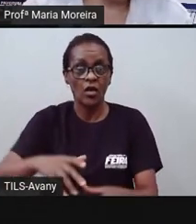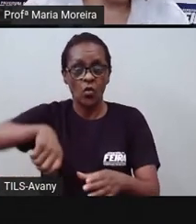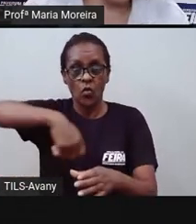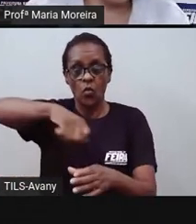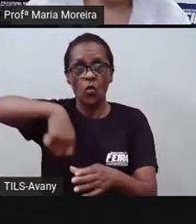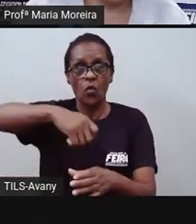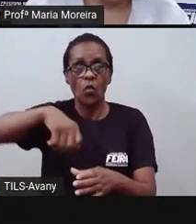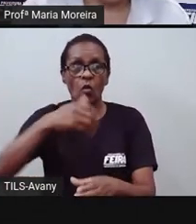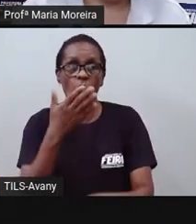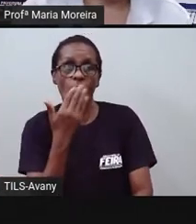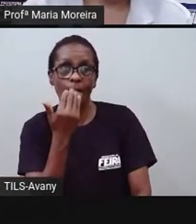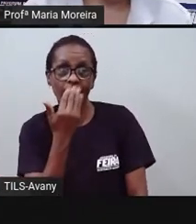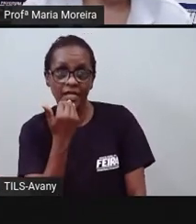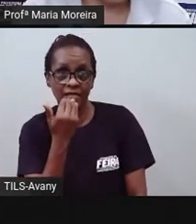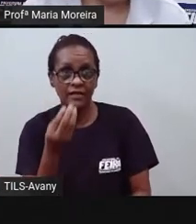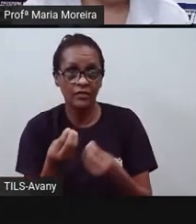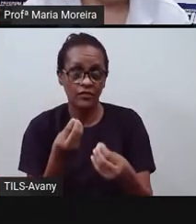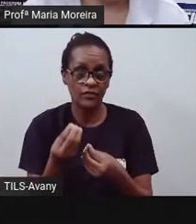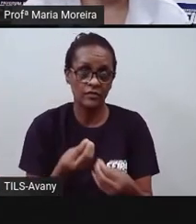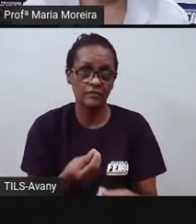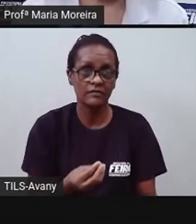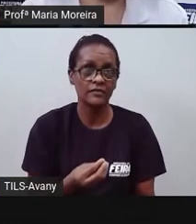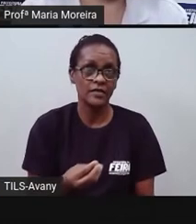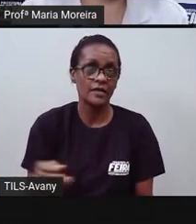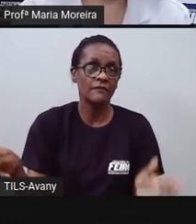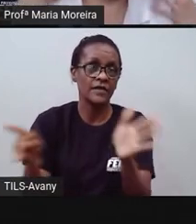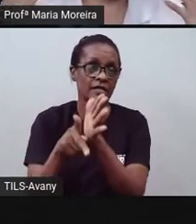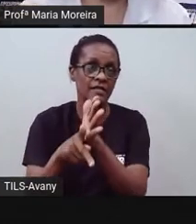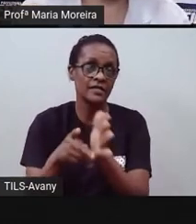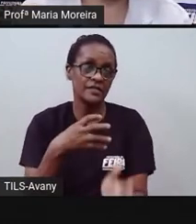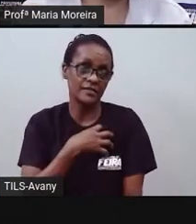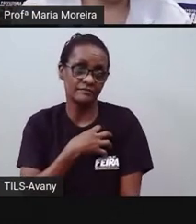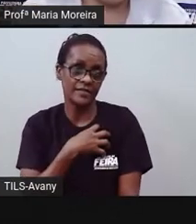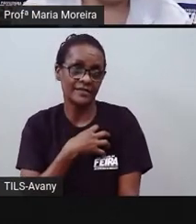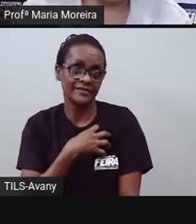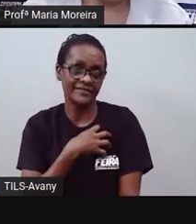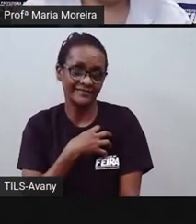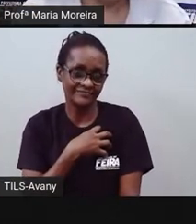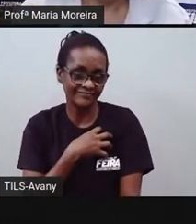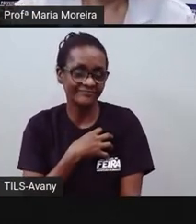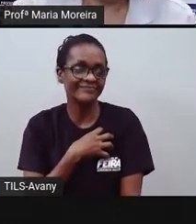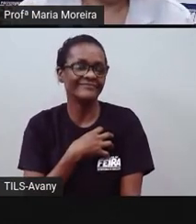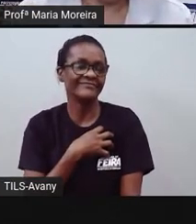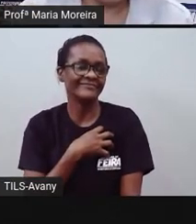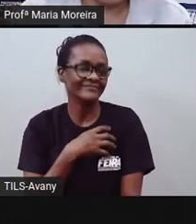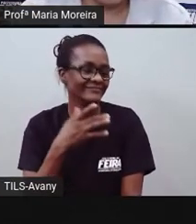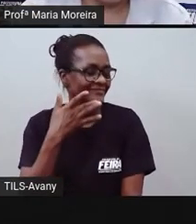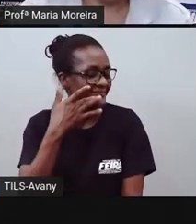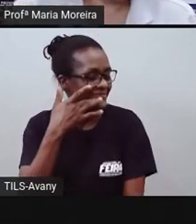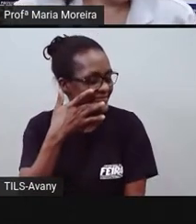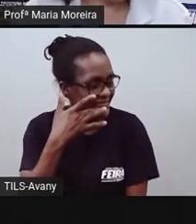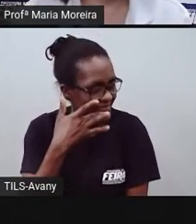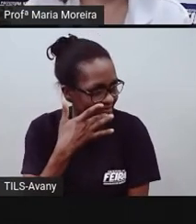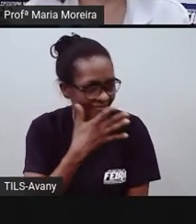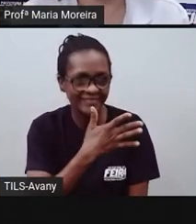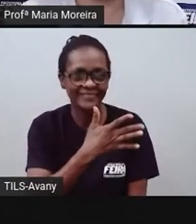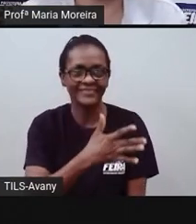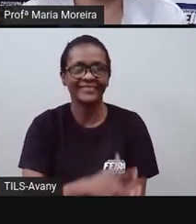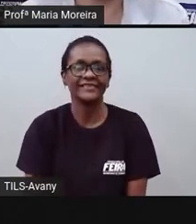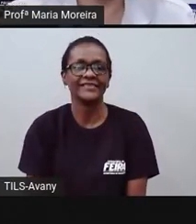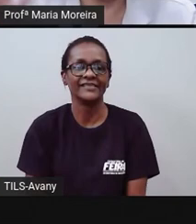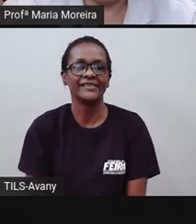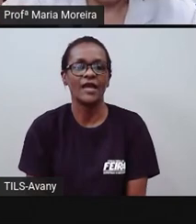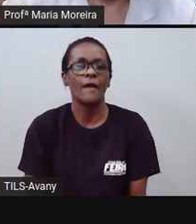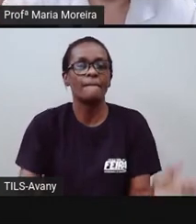ah, comida baiana, essas comidas que a gente nomeia aí de culinária baiana, são o quê? De influência